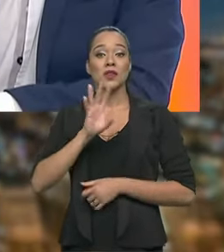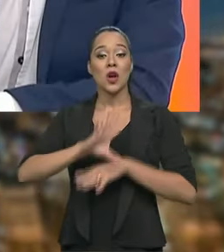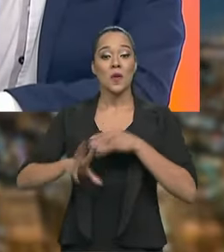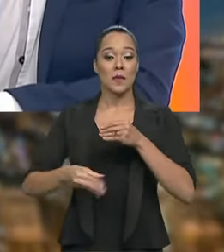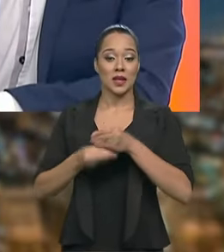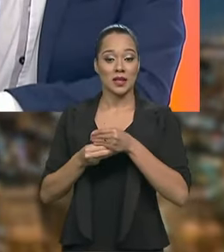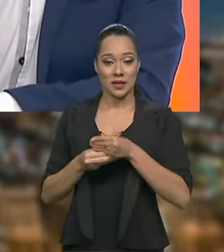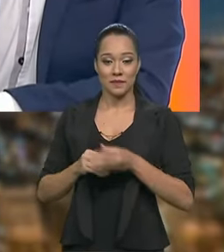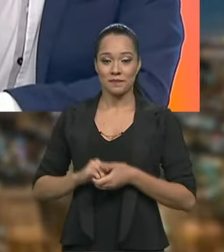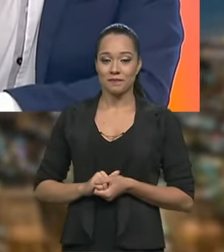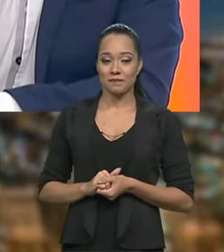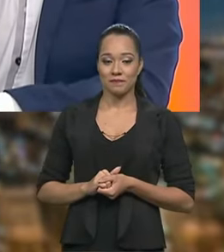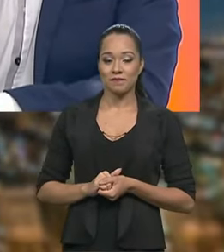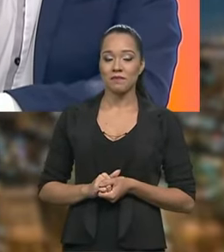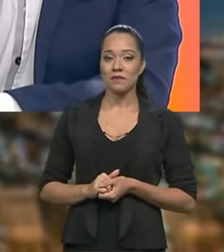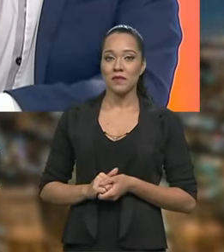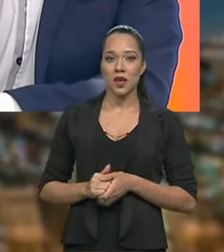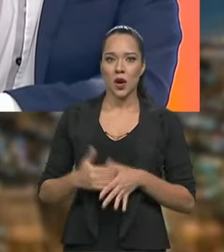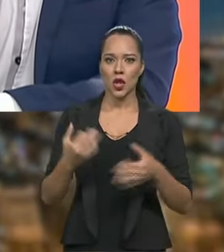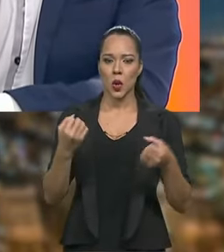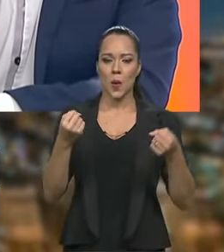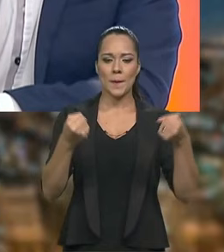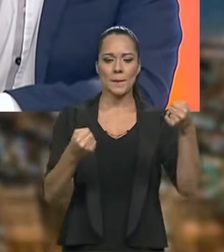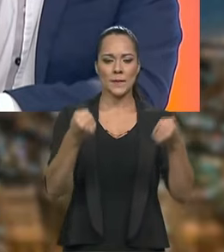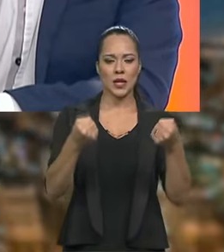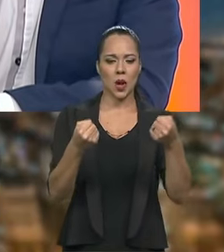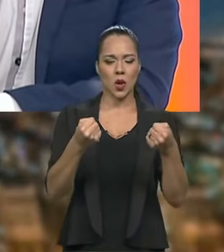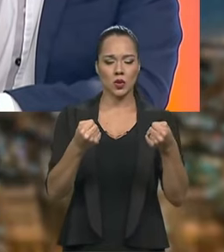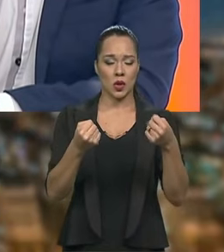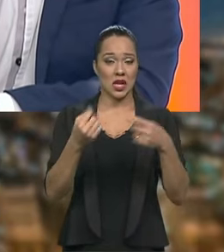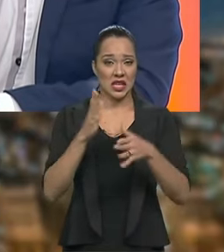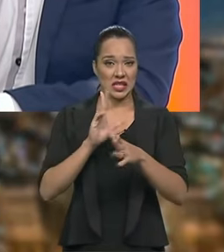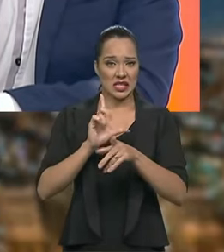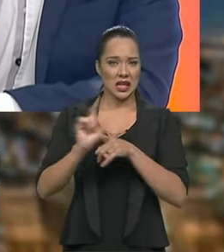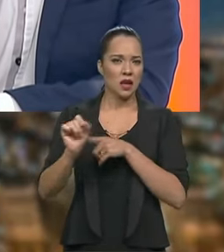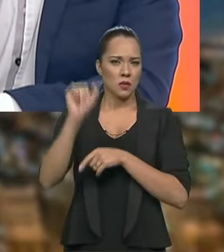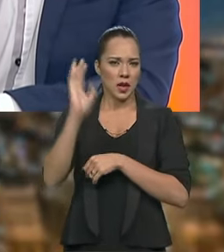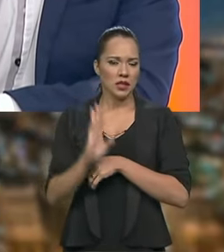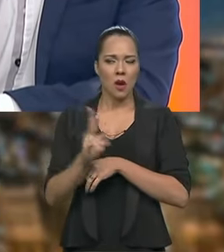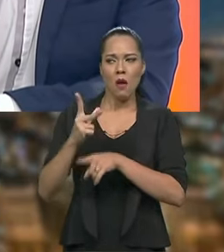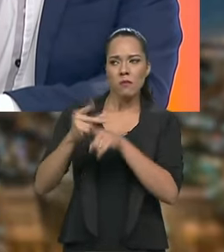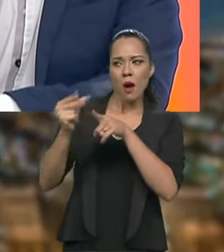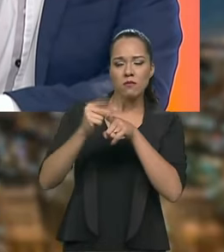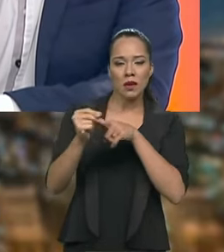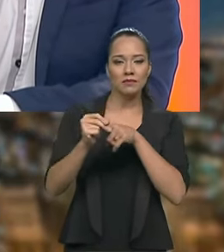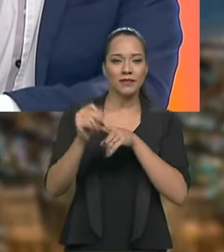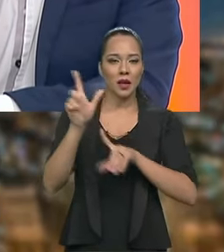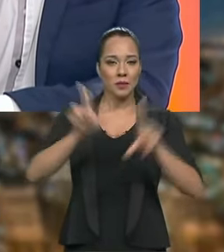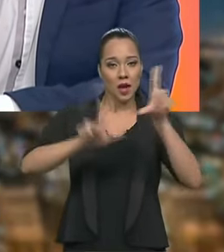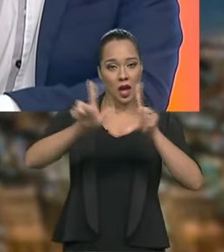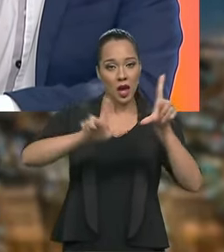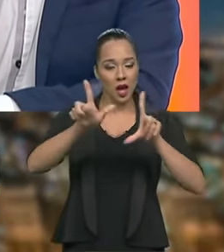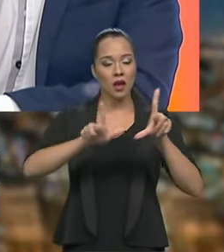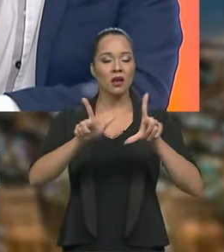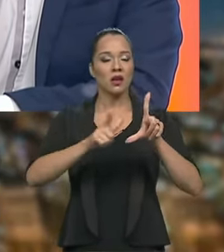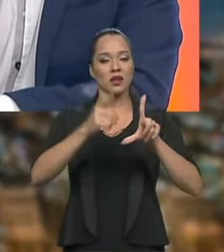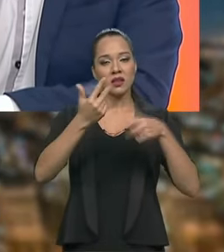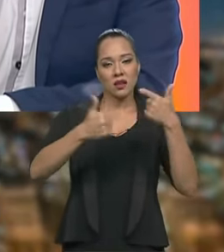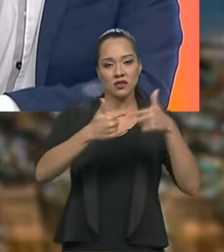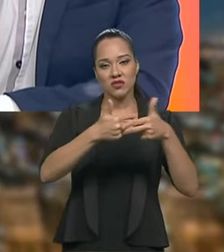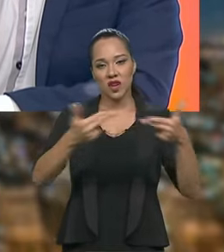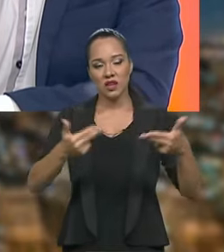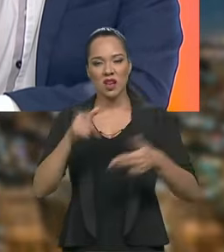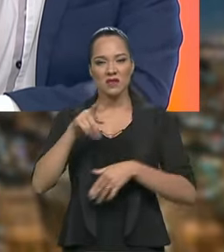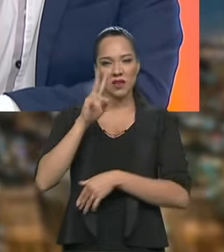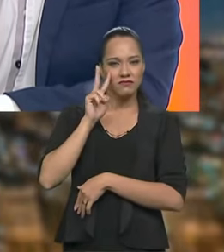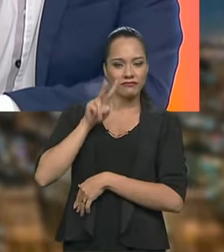dizendo que quando um piloto sai do Brasil e conquista vitórias, a gente da mídia, como o Gustavo bem falou, muitas vezes mal